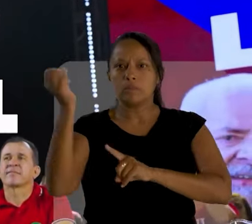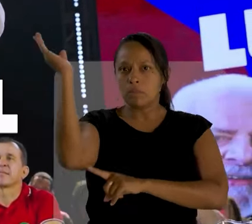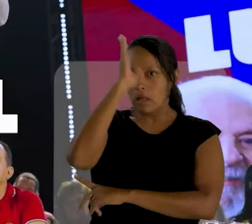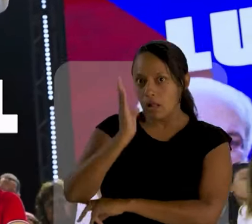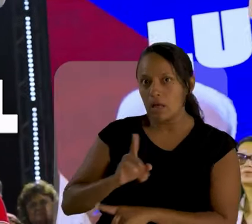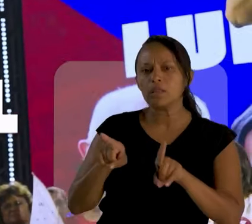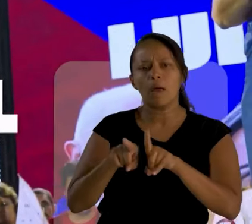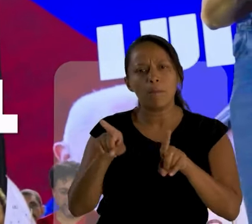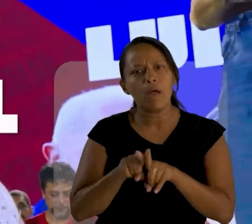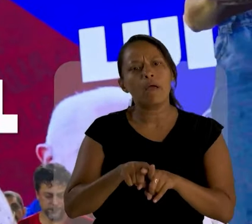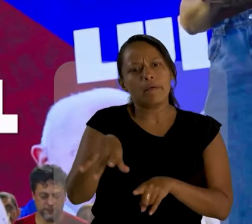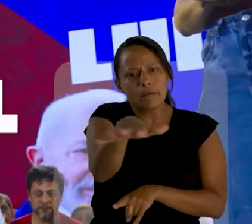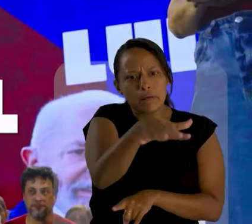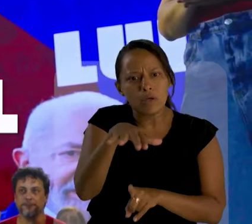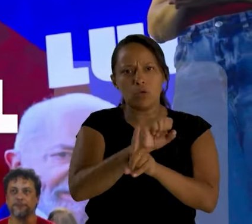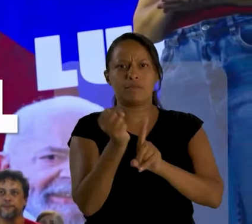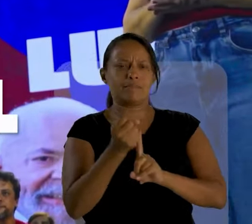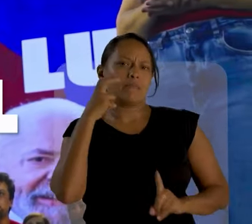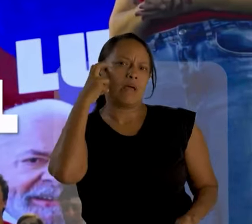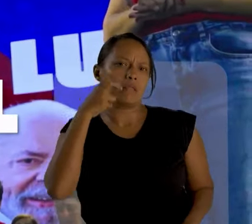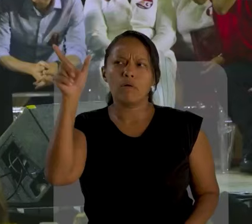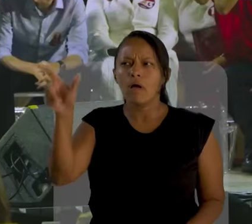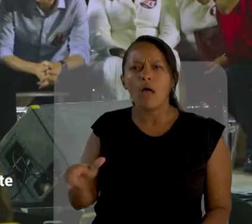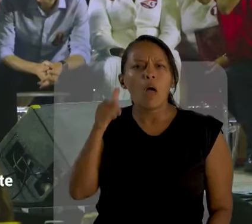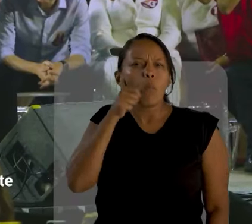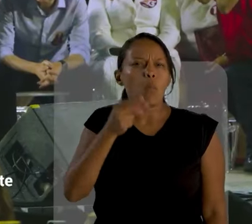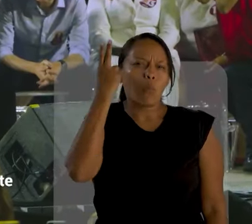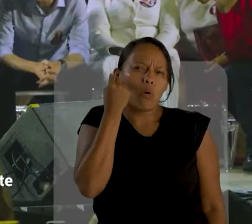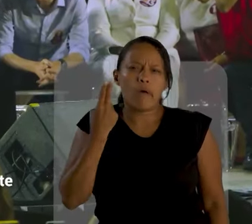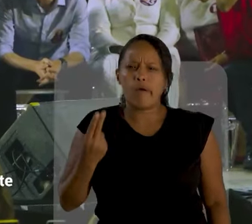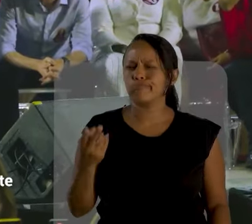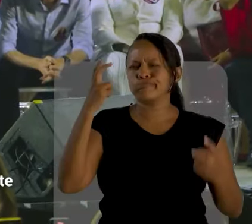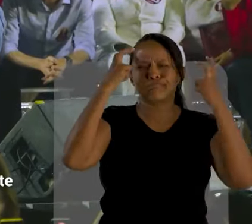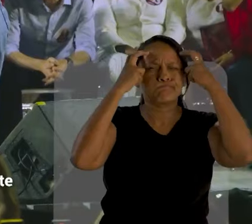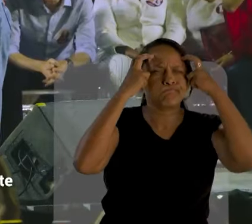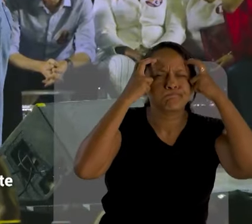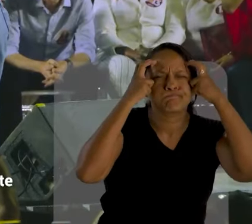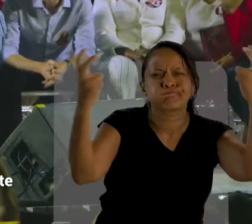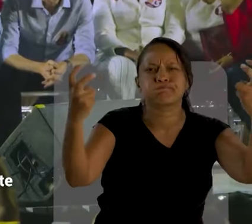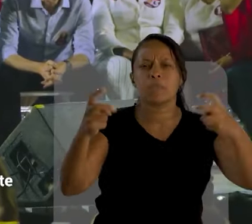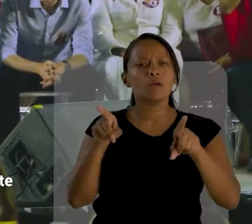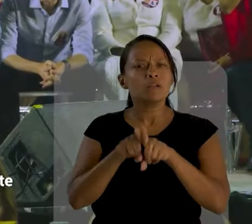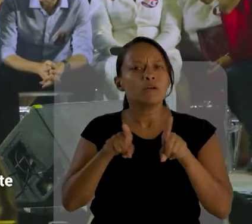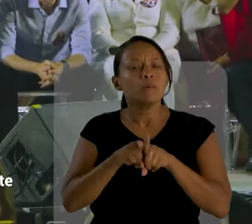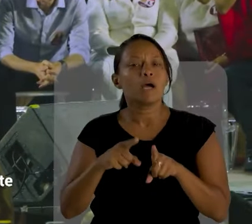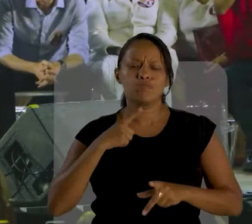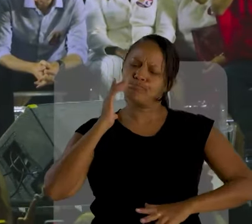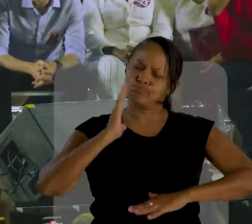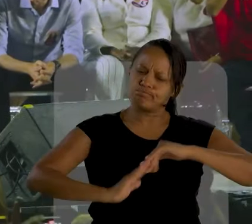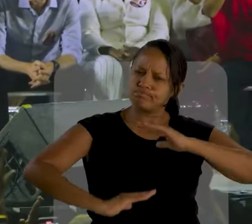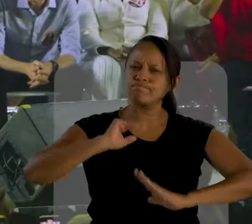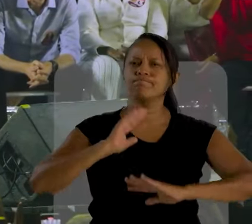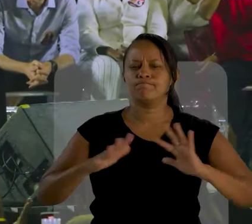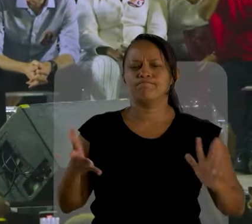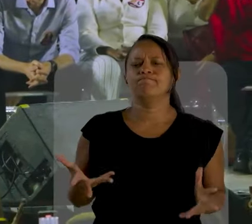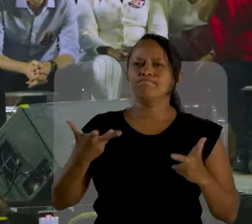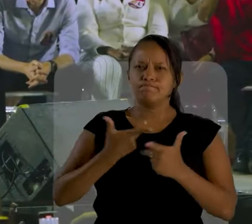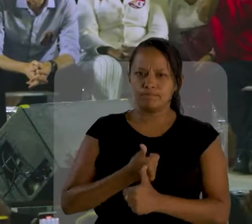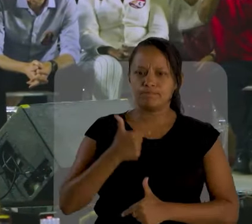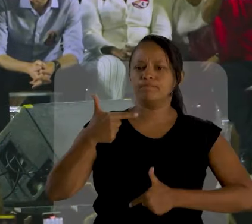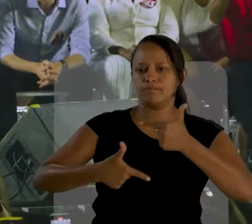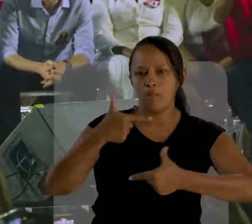brasileira e da sociedade de Natal. É uma mulher extremamente inteligente e tem